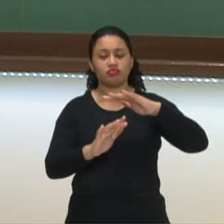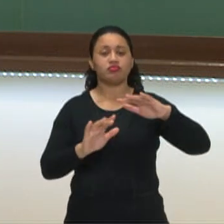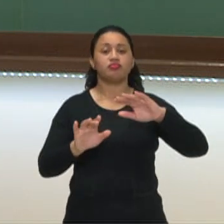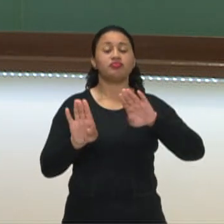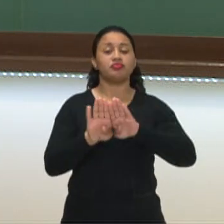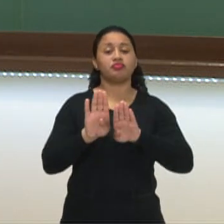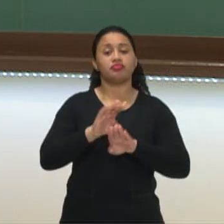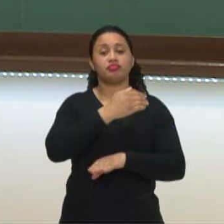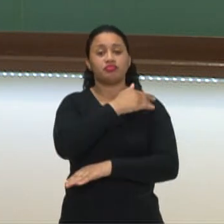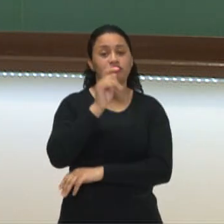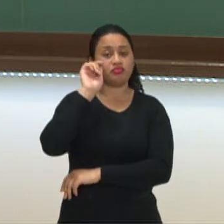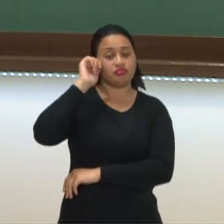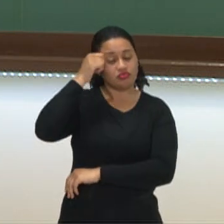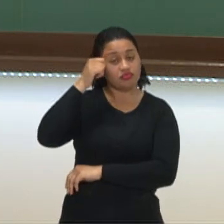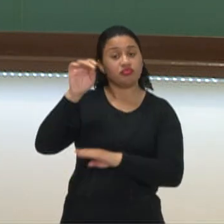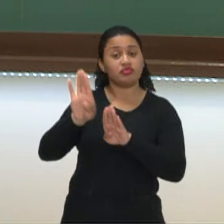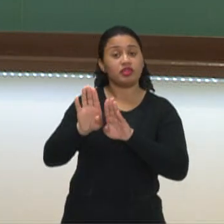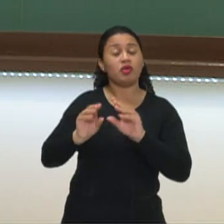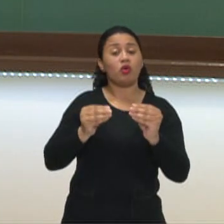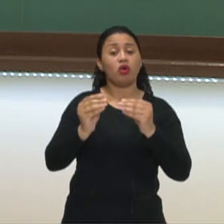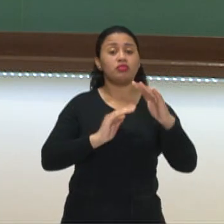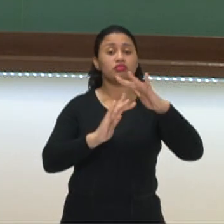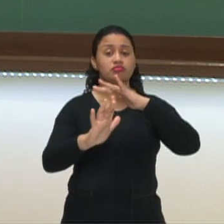migratórios no continente europeu.